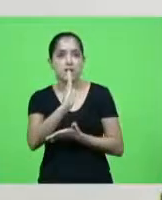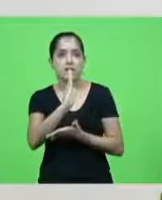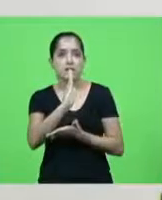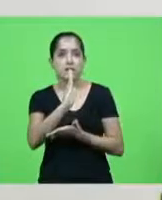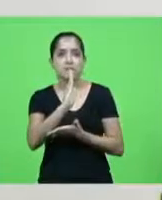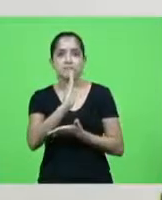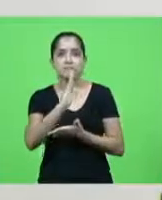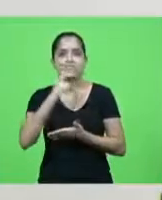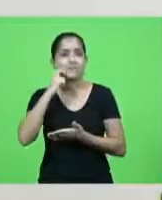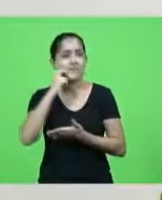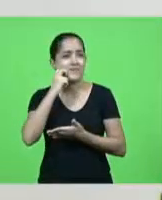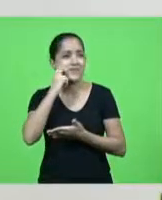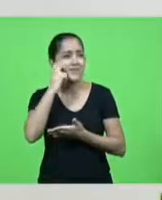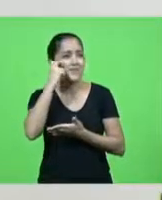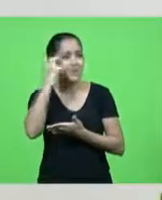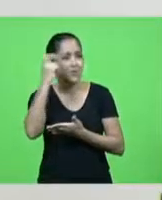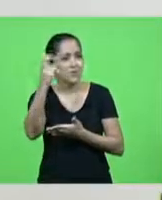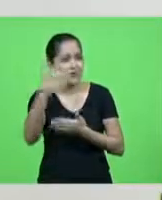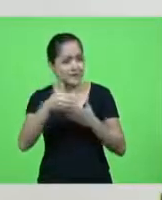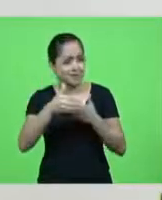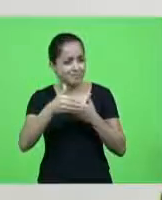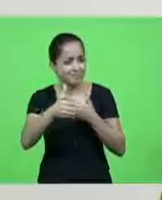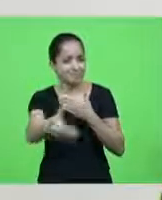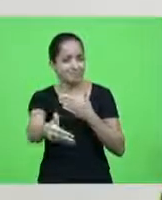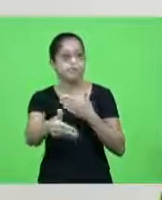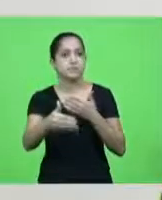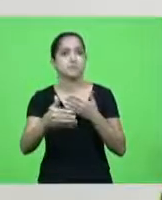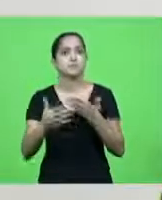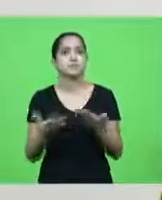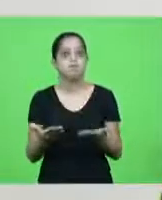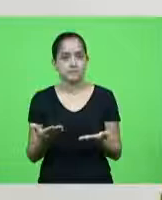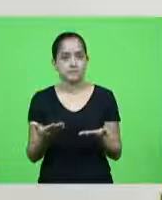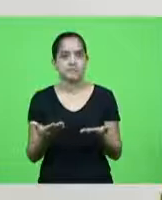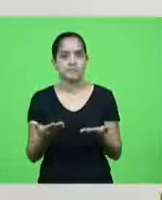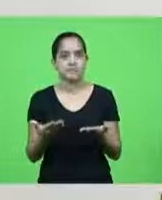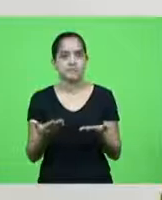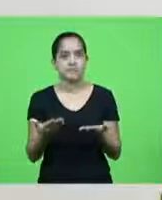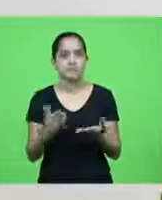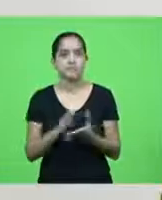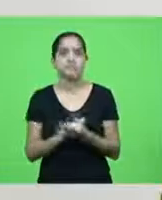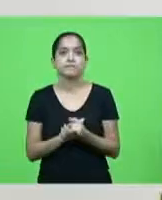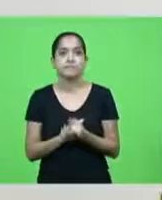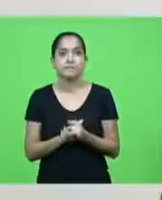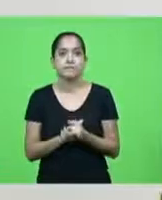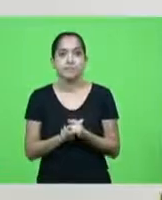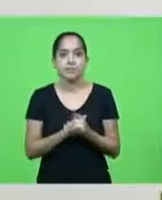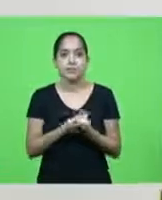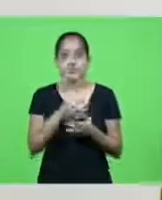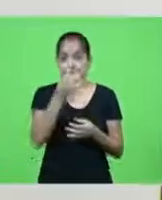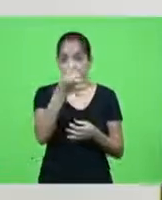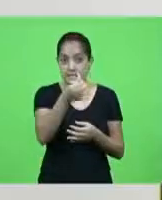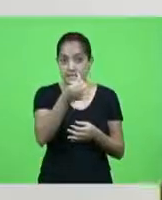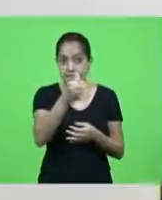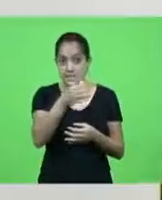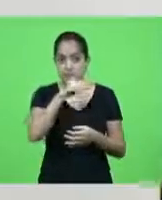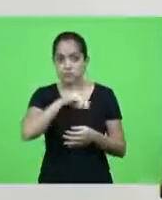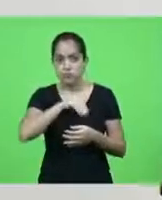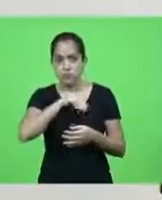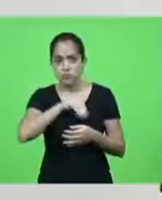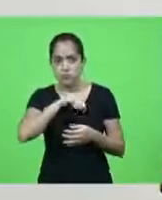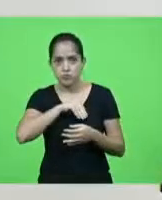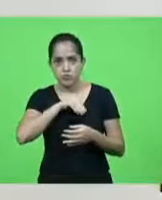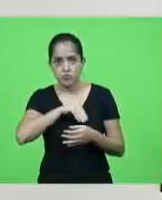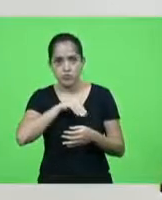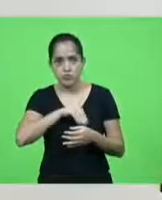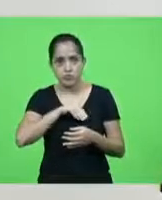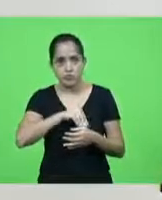vergonha do que ainda dar o tal dos seis salários mínimos por conta que